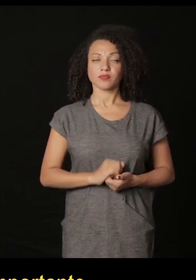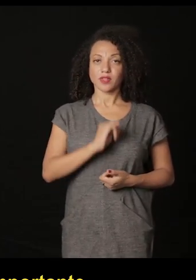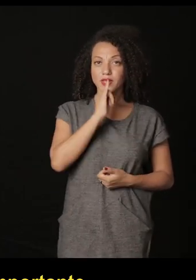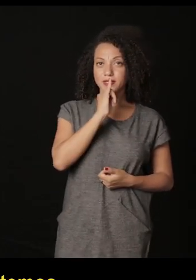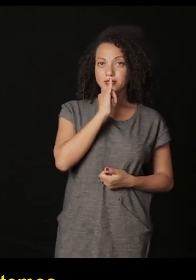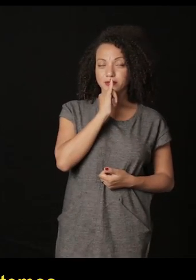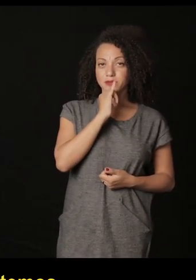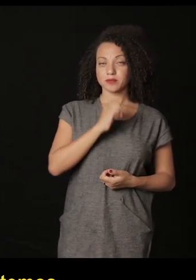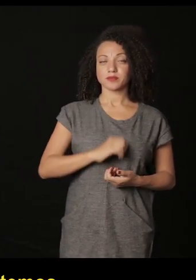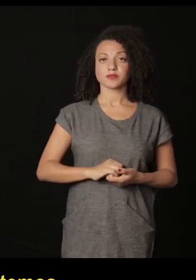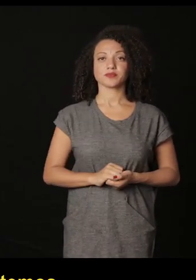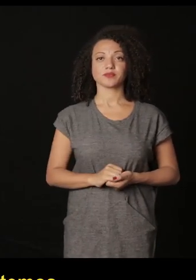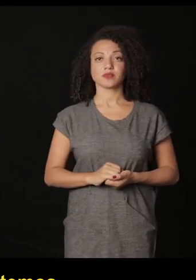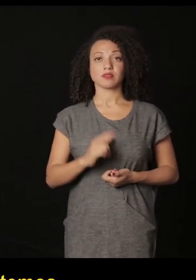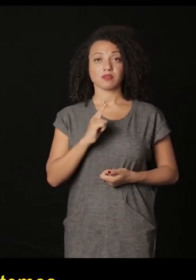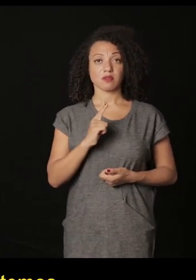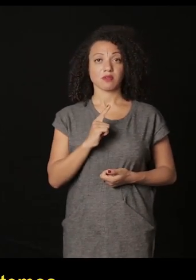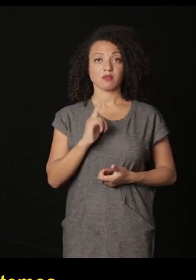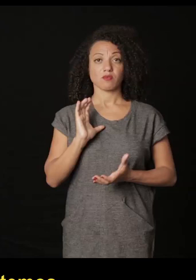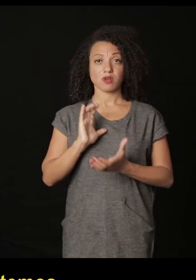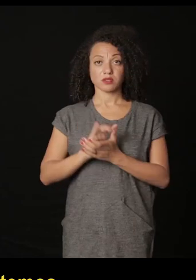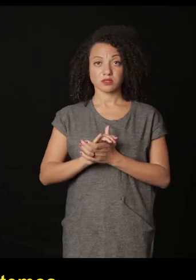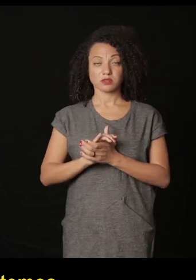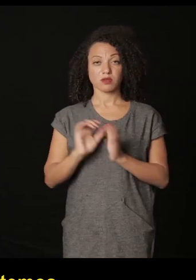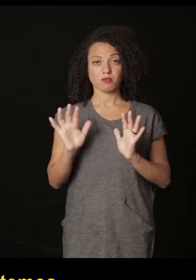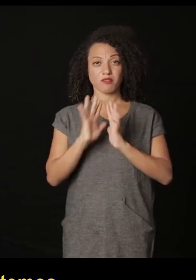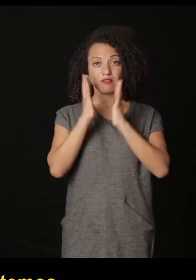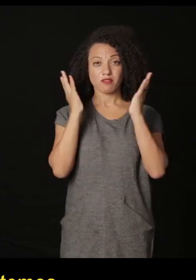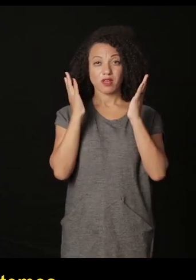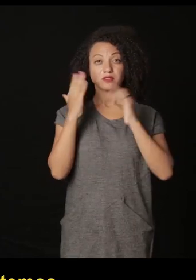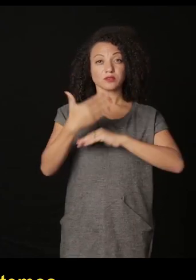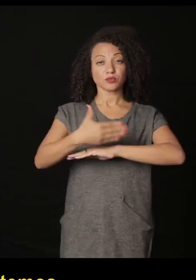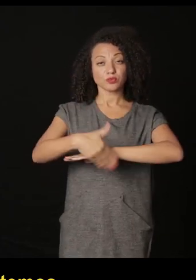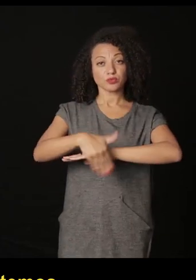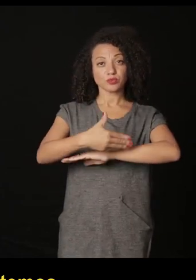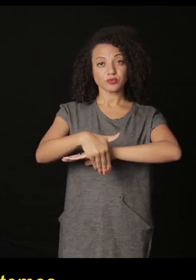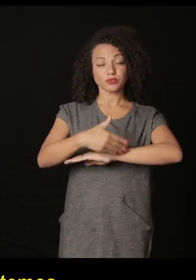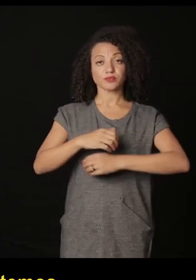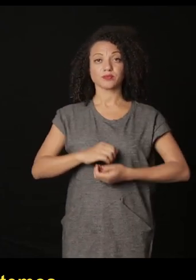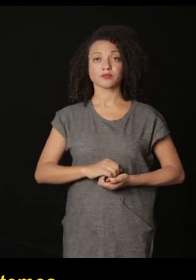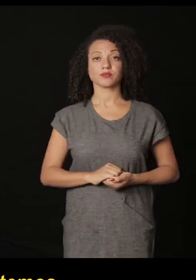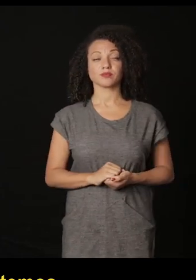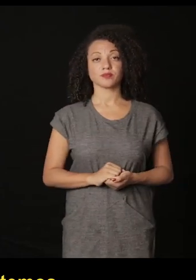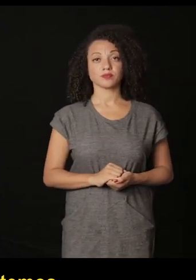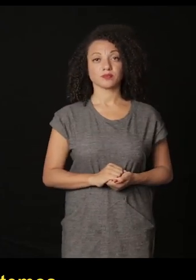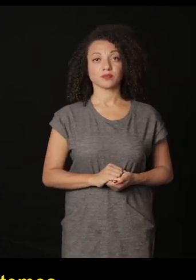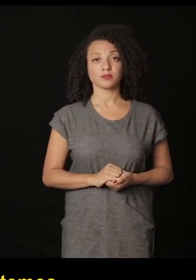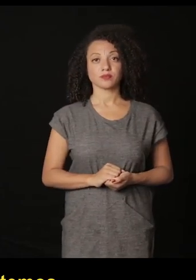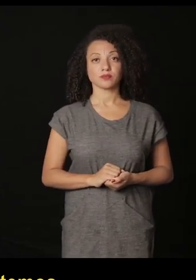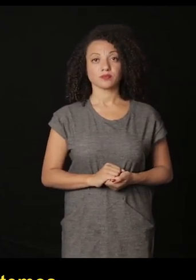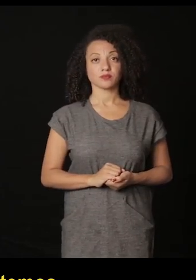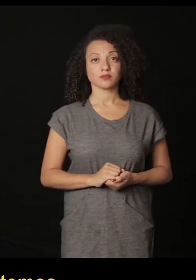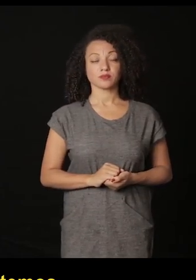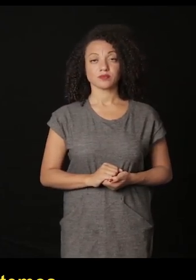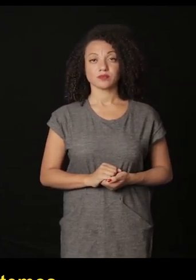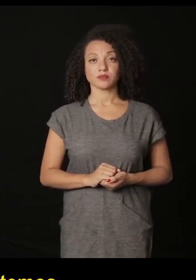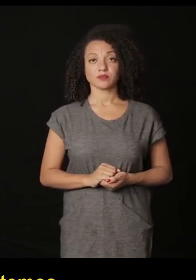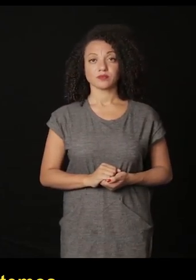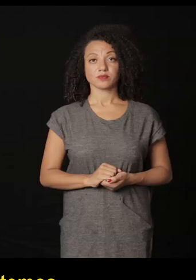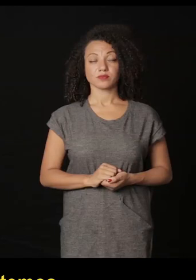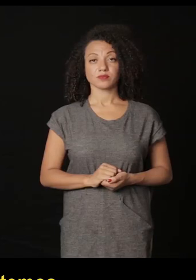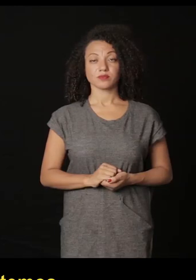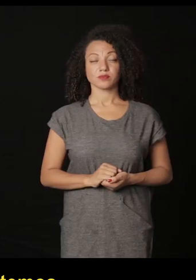por exemplo aqui que temos uma pareja em uma